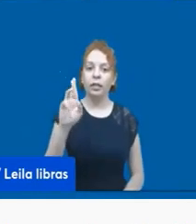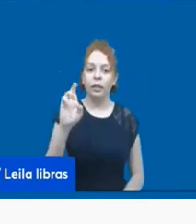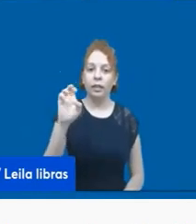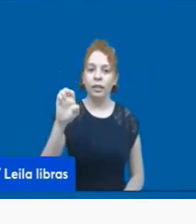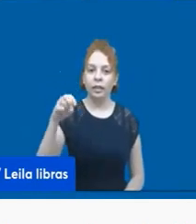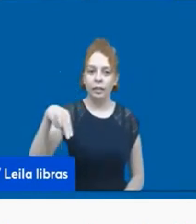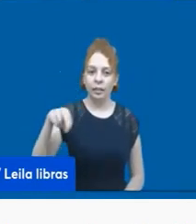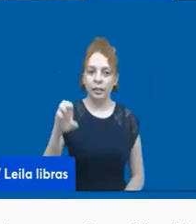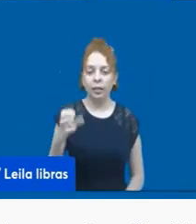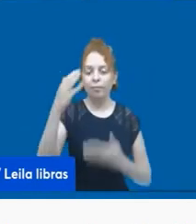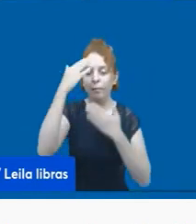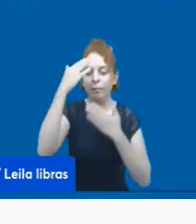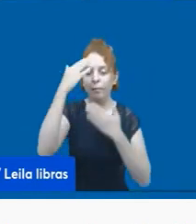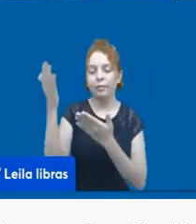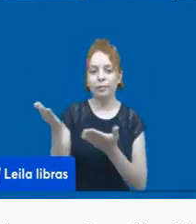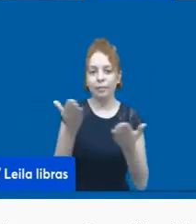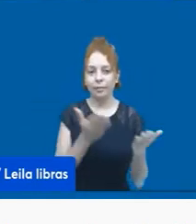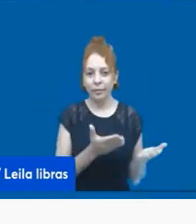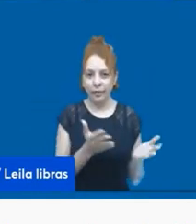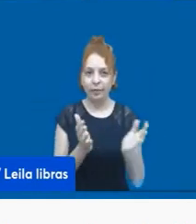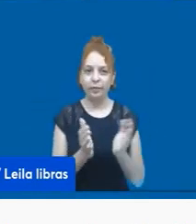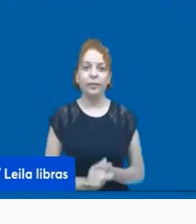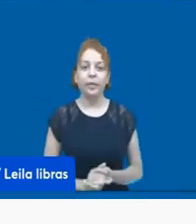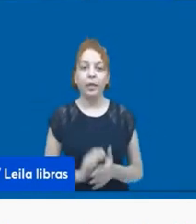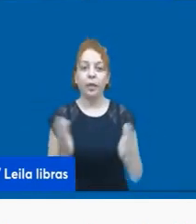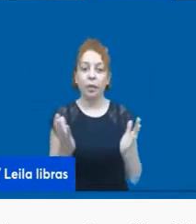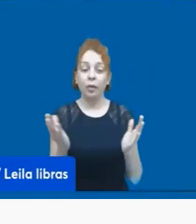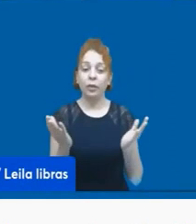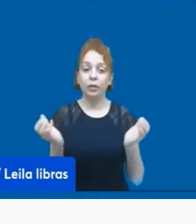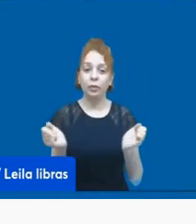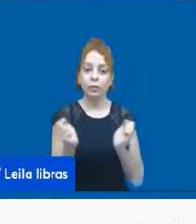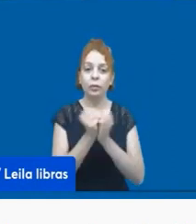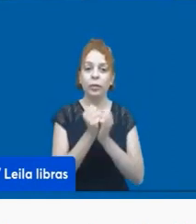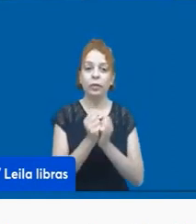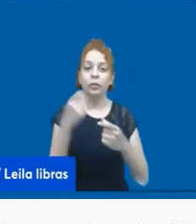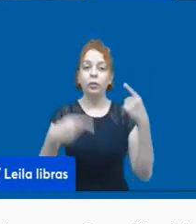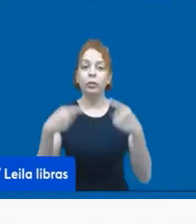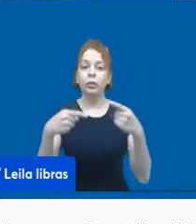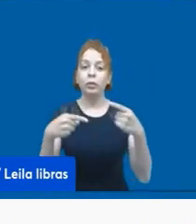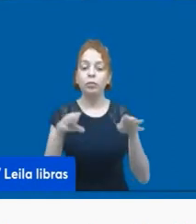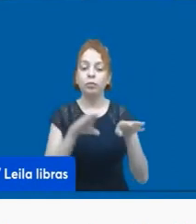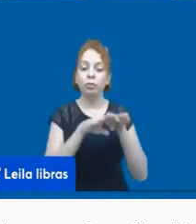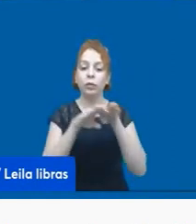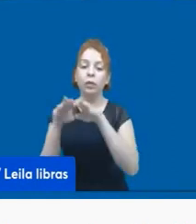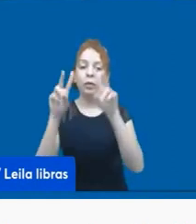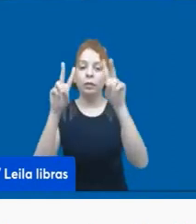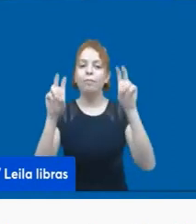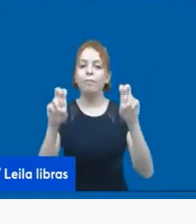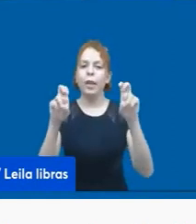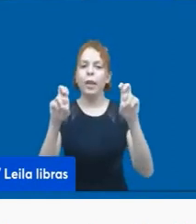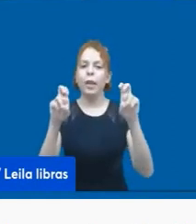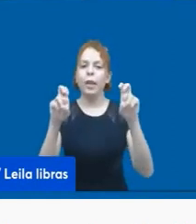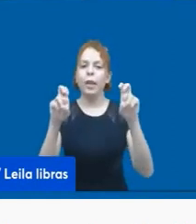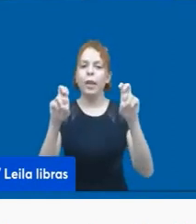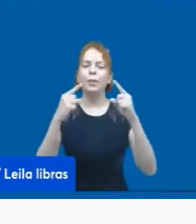nos receber aqui nas redes do Voz. Nos reunimos hoje para conversar sobre igualdade, um tema que sempre foi